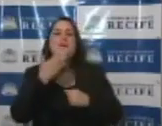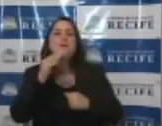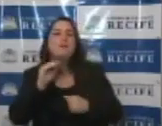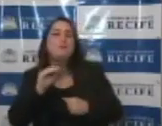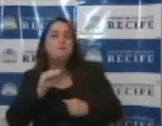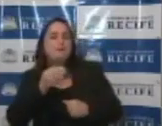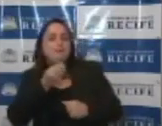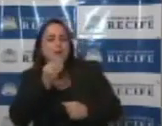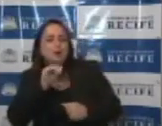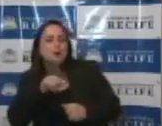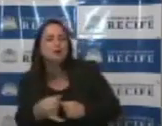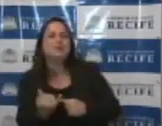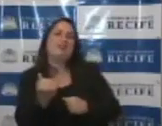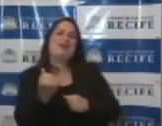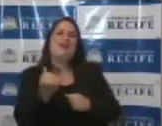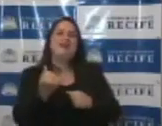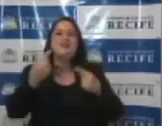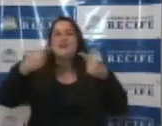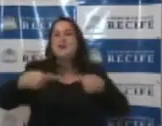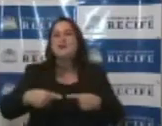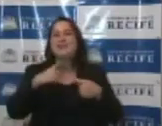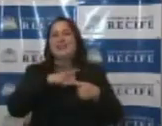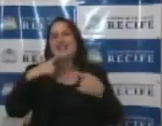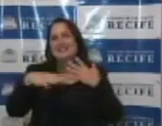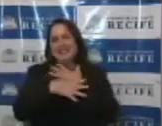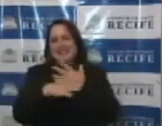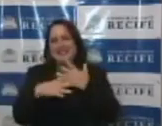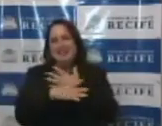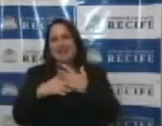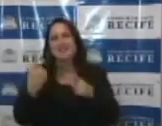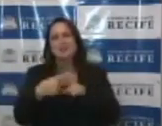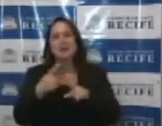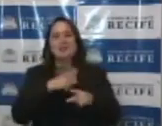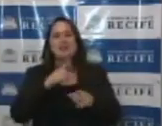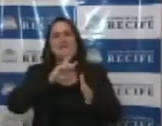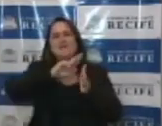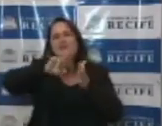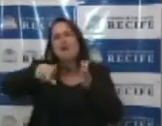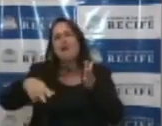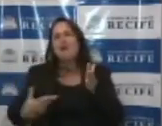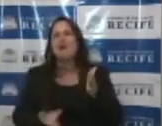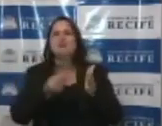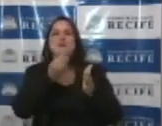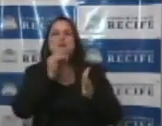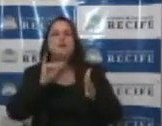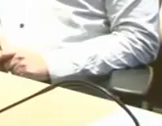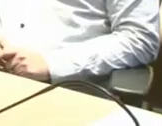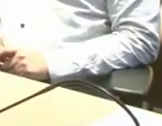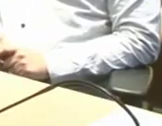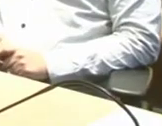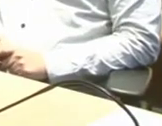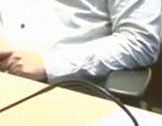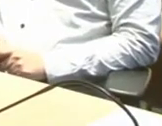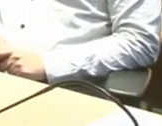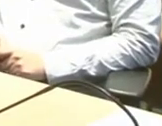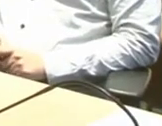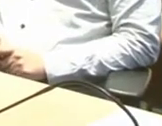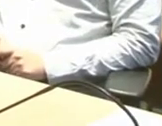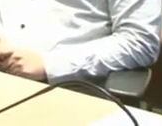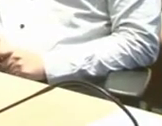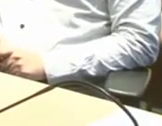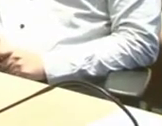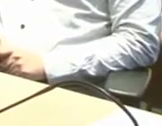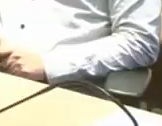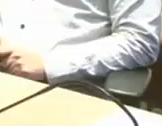esse concurso traz para a nossa cidade, pois são geradas diversas oportunidades de empregos formais e informais, aumentando a economia